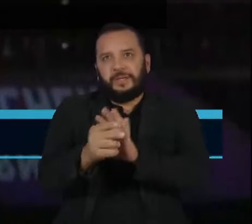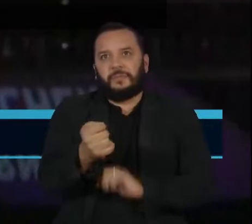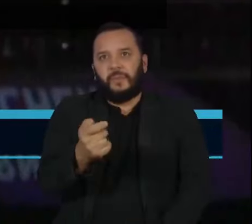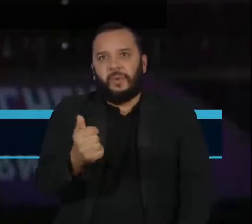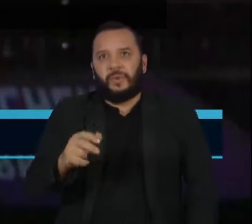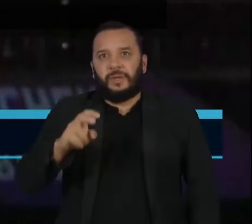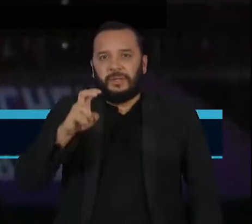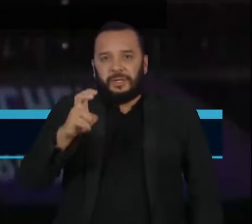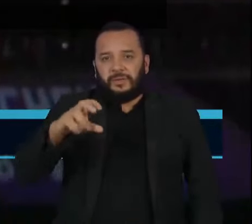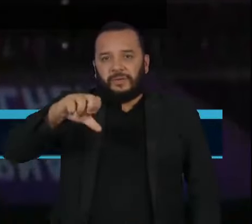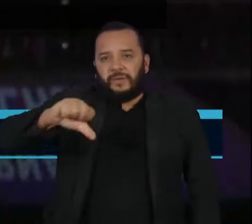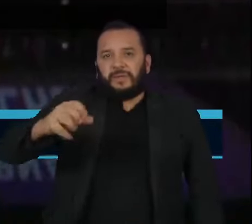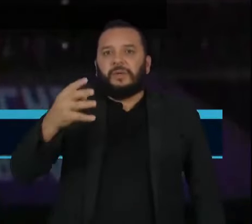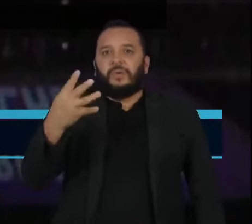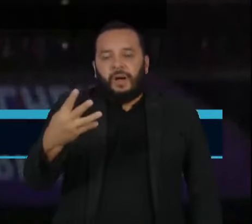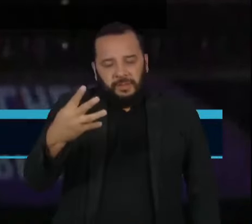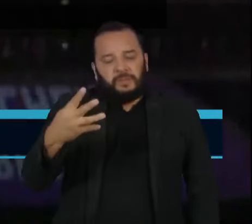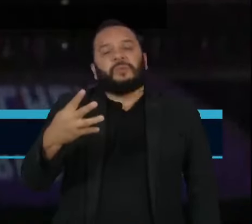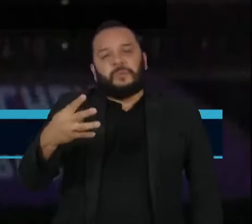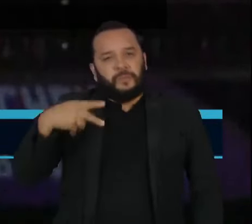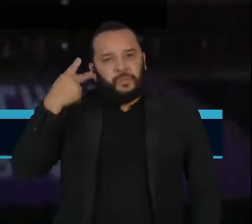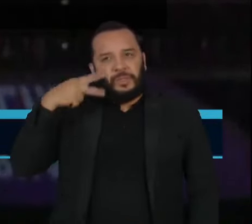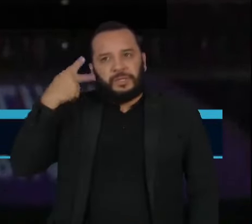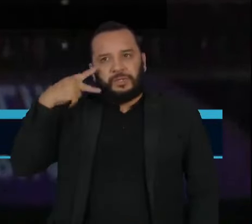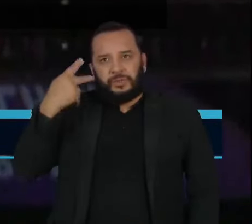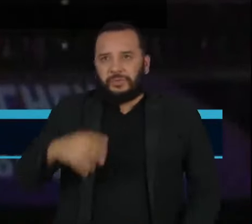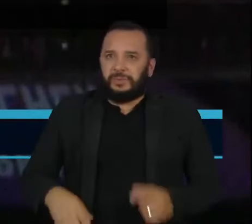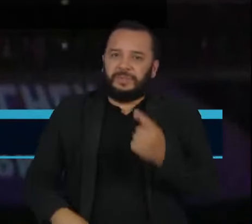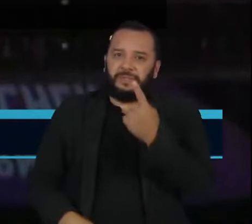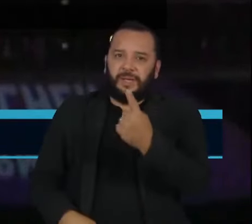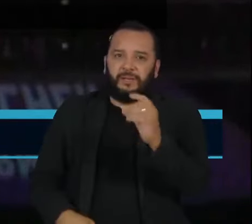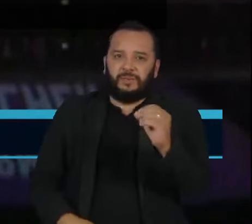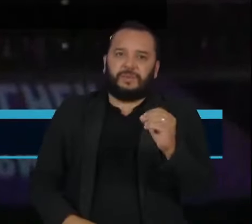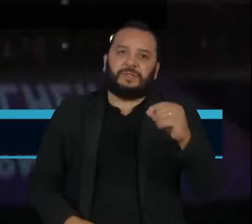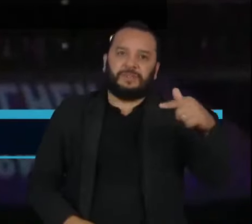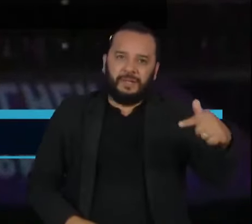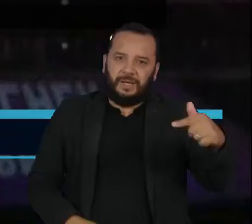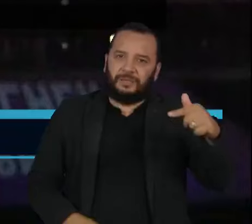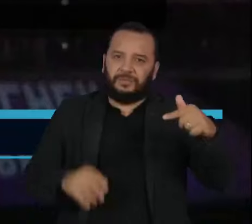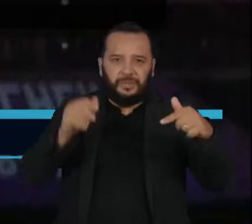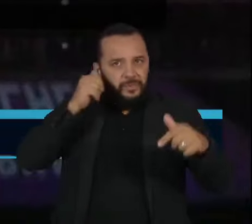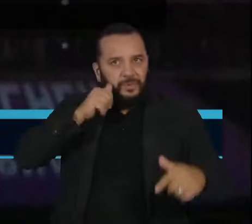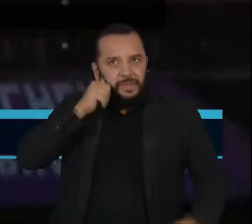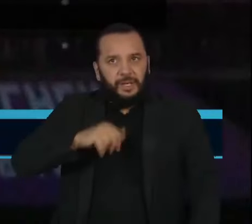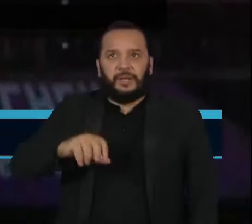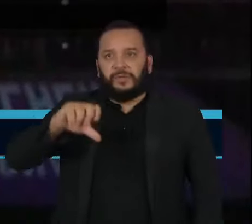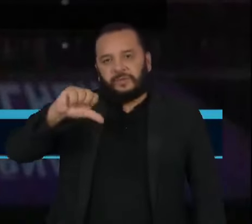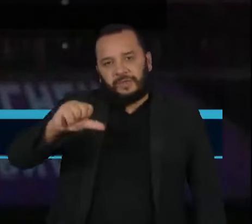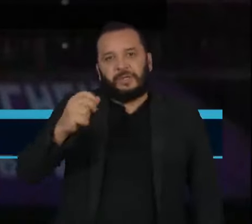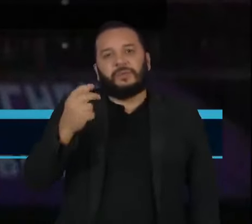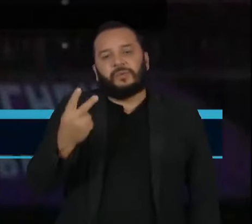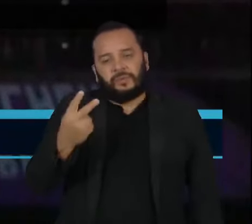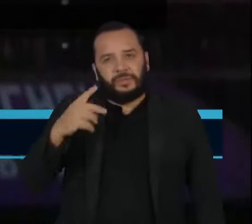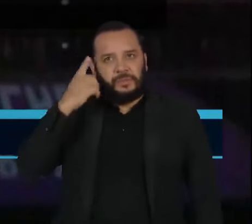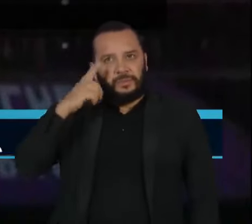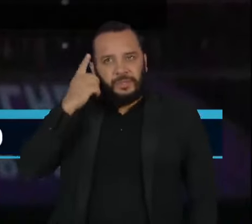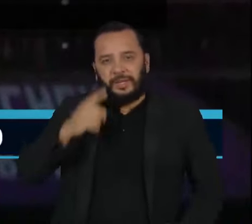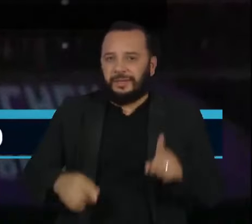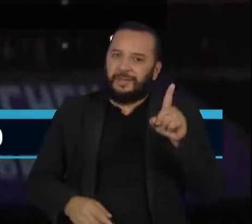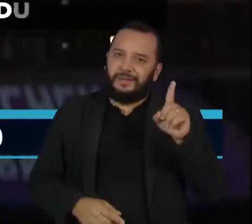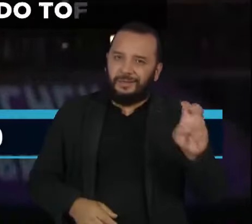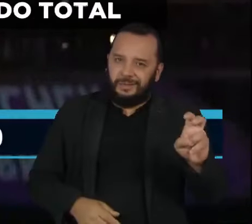594 parlamentares, 107 são mulheres. 92 deputadas e 15